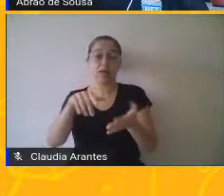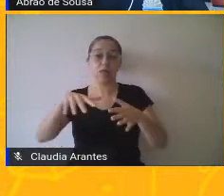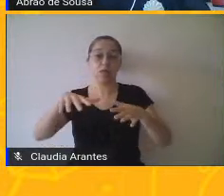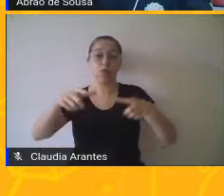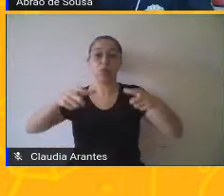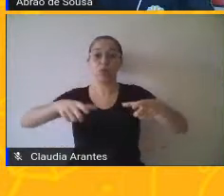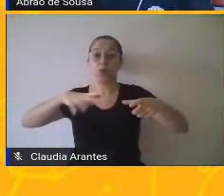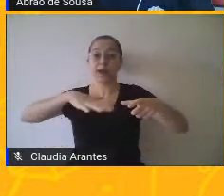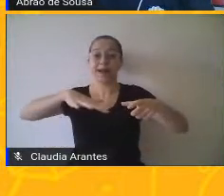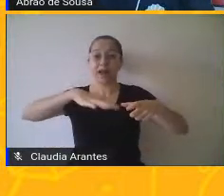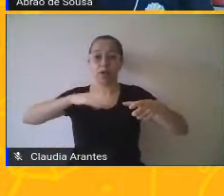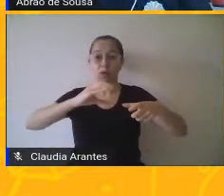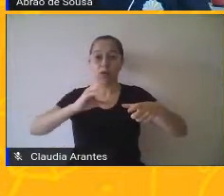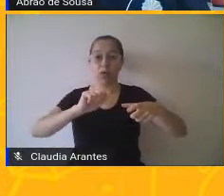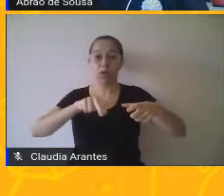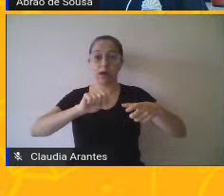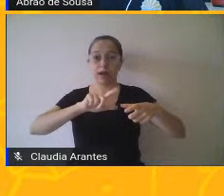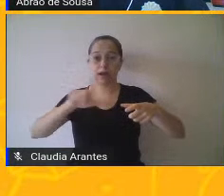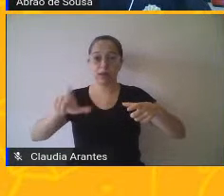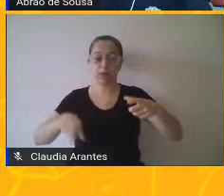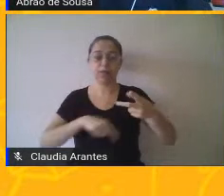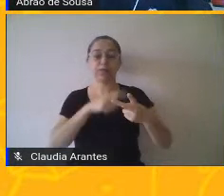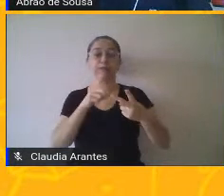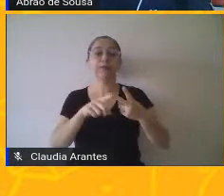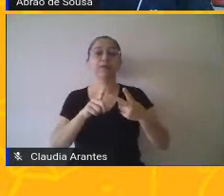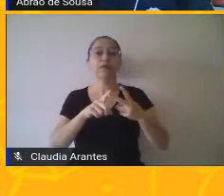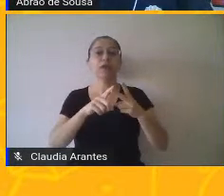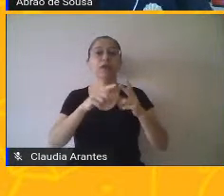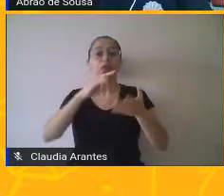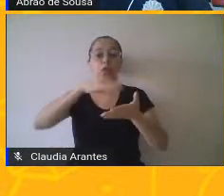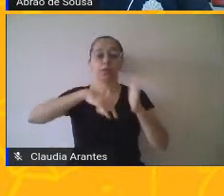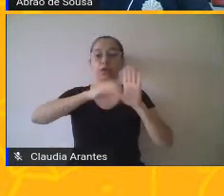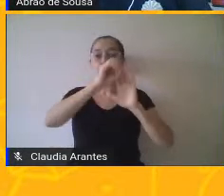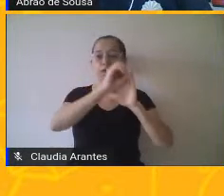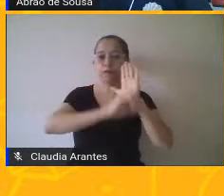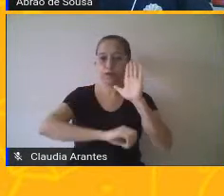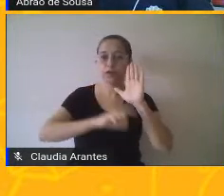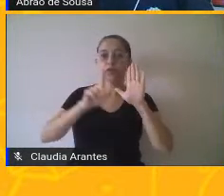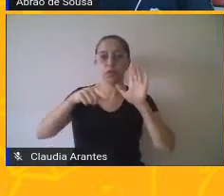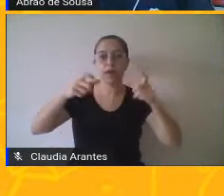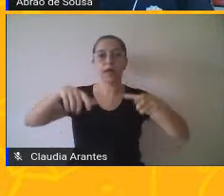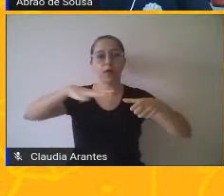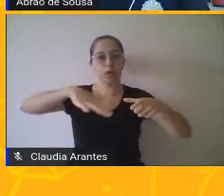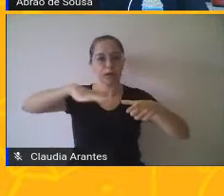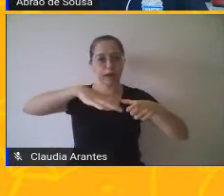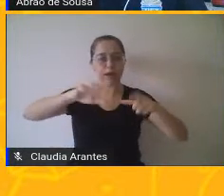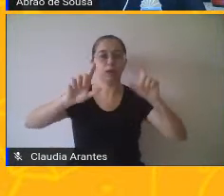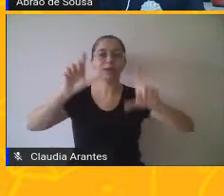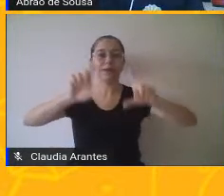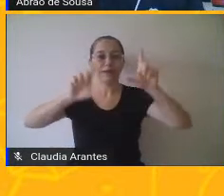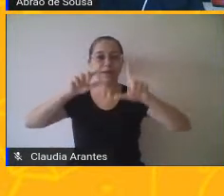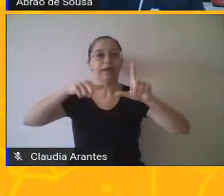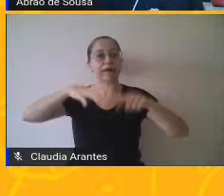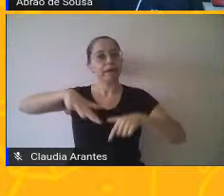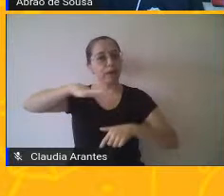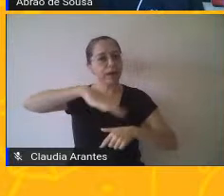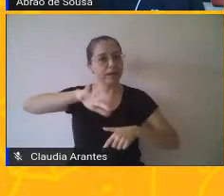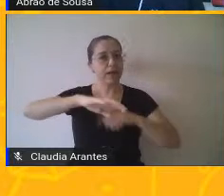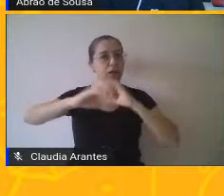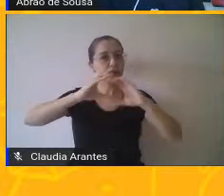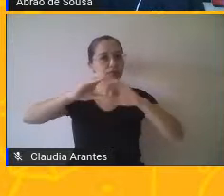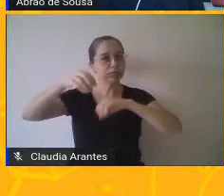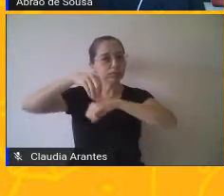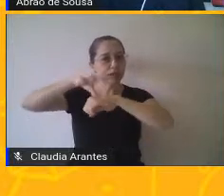Um ofício é um canal. A televisão é um canal. A internet é um canal. Uma